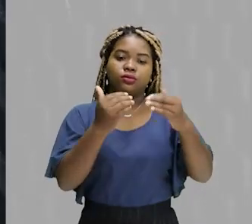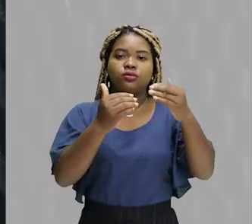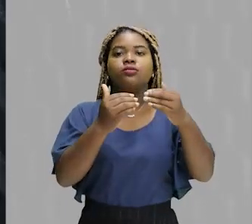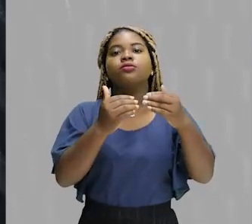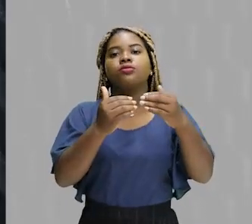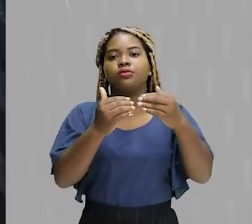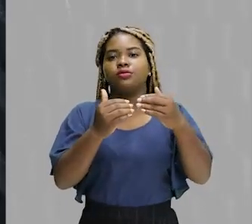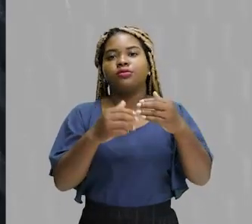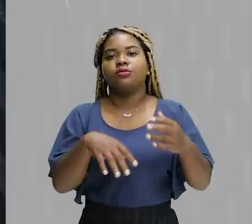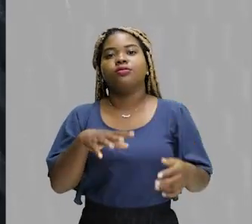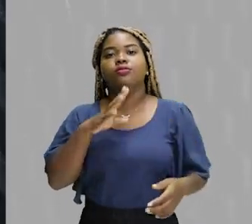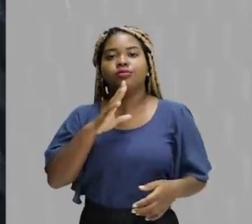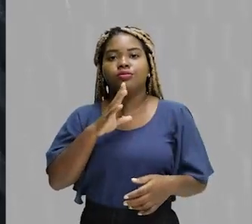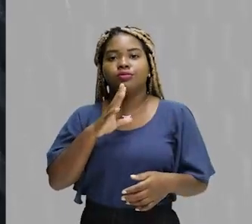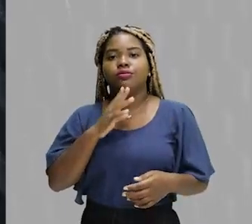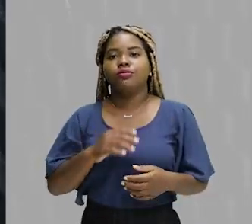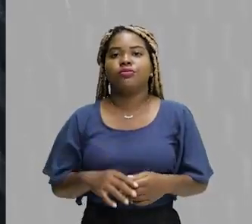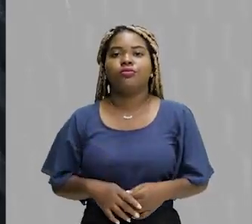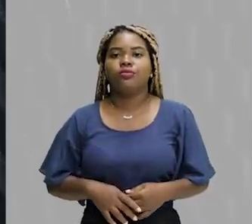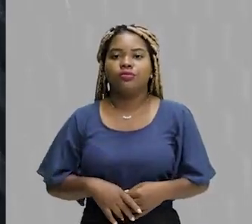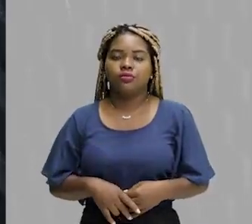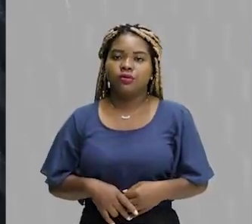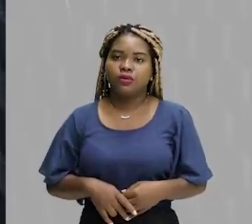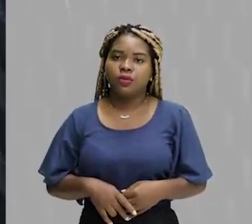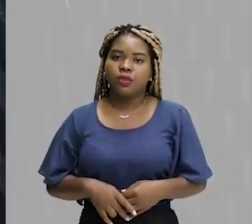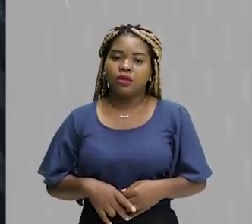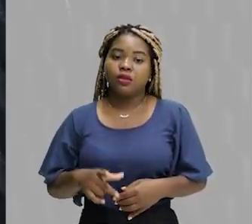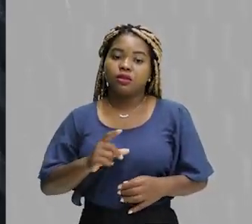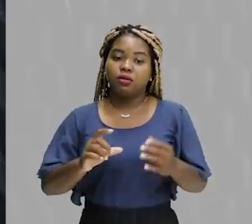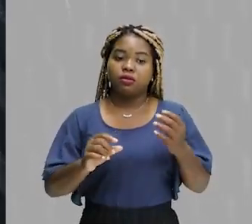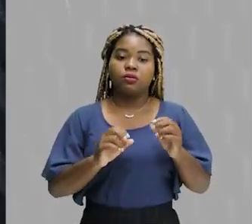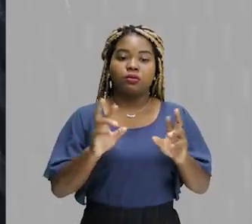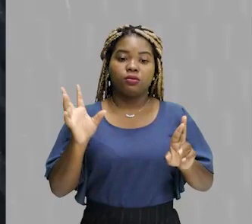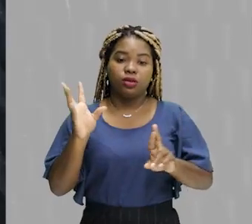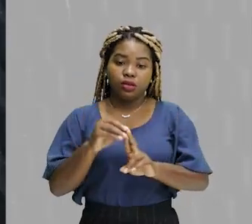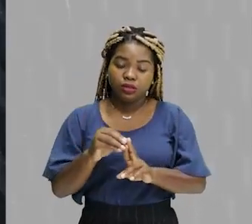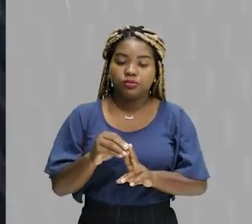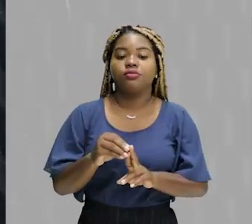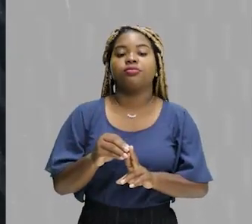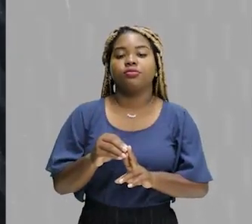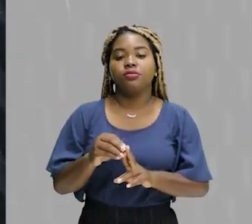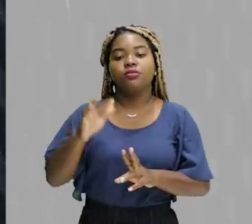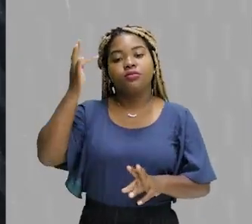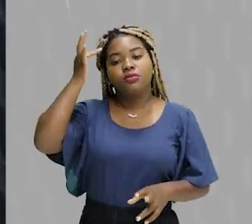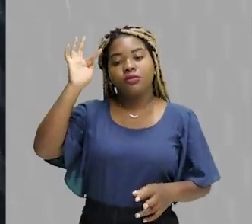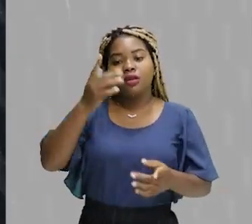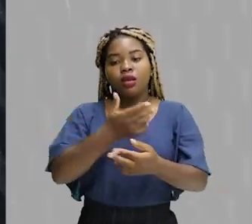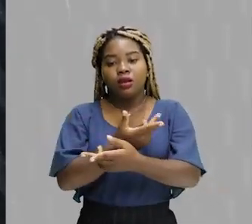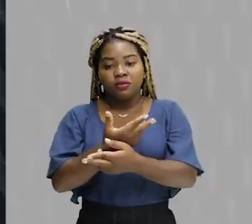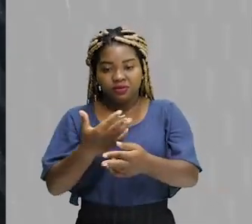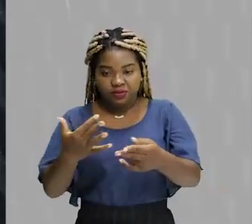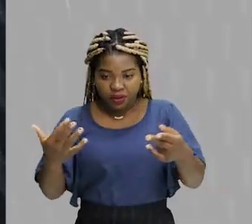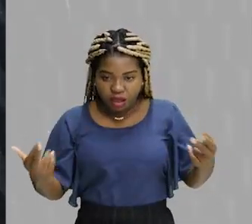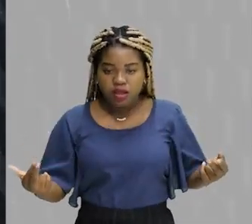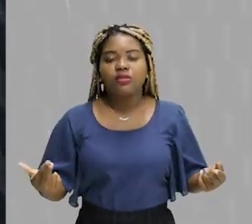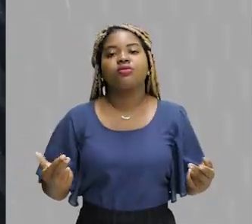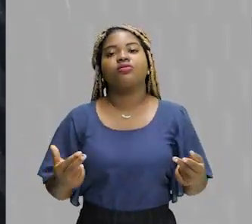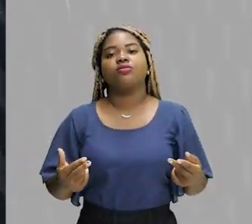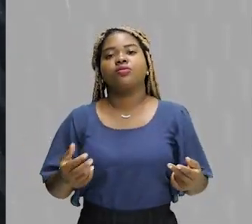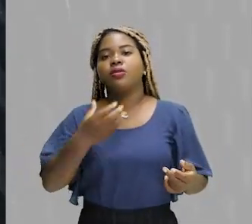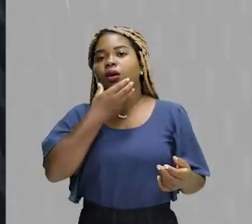conhecimento. estética. Até existe uma referência muito grande na filosofia. Vários filósofos utilizam o termo